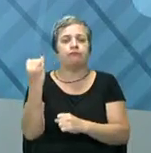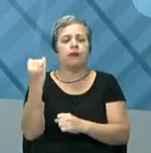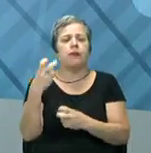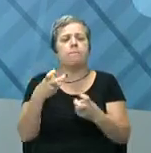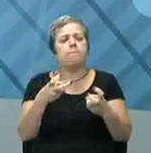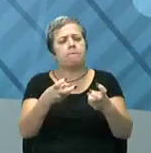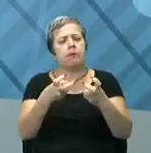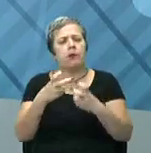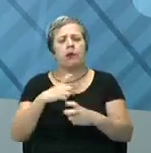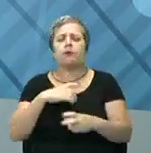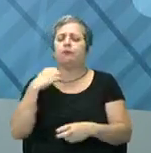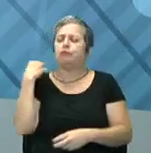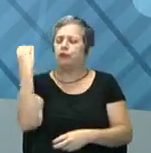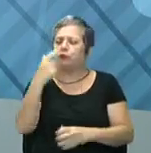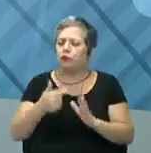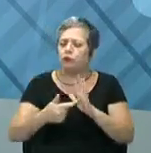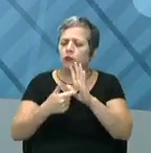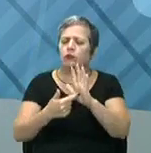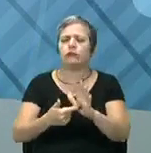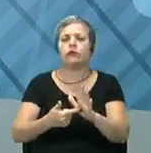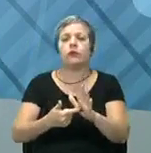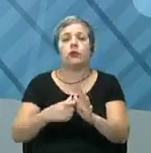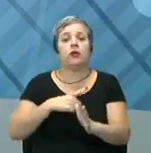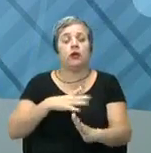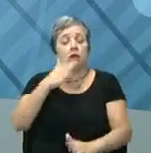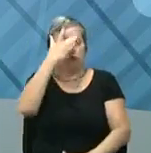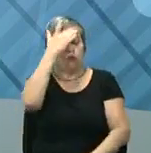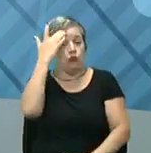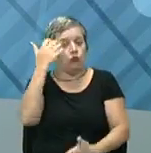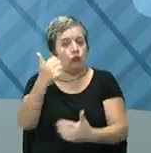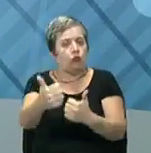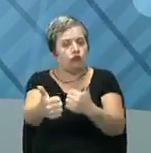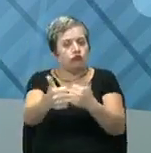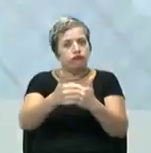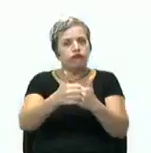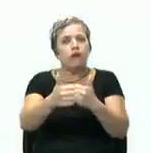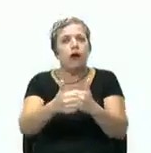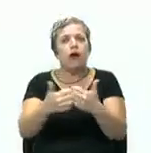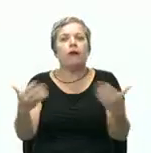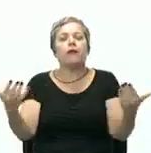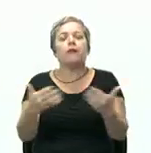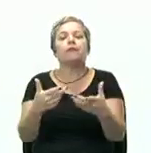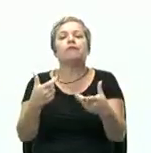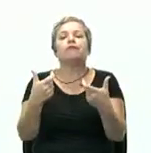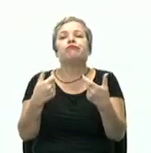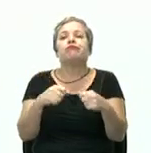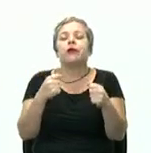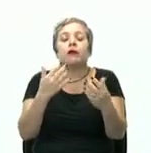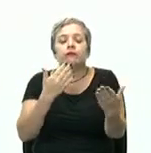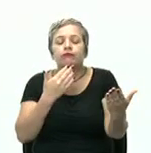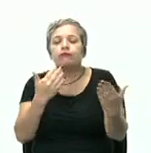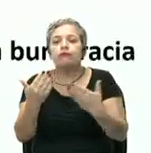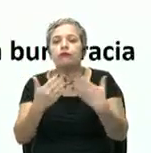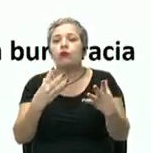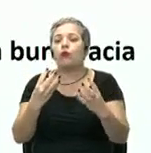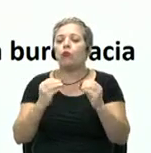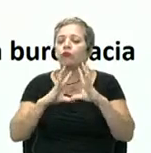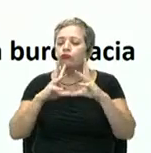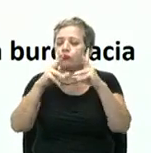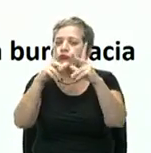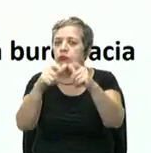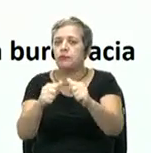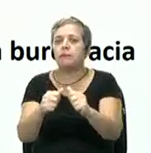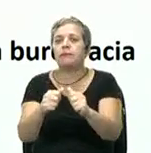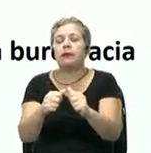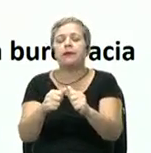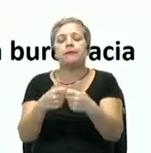percebi aí que é importante trazer as pessoas para o desempenho, agora eu preciso ver o quê? Preciso analisar como um todo, eu